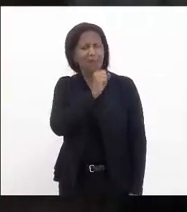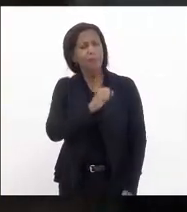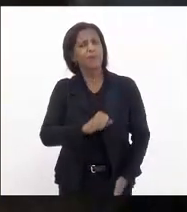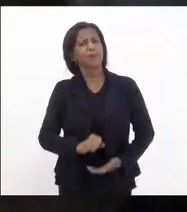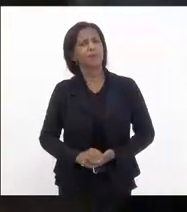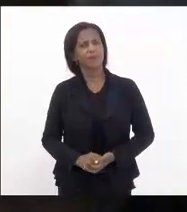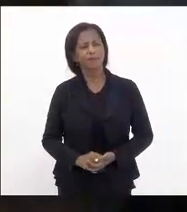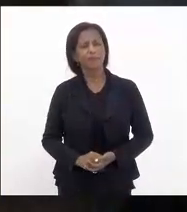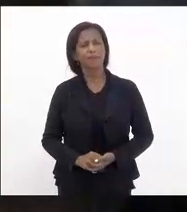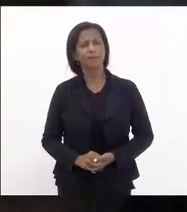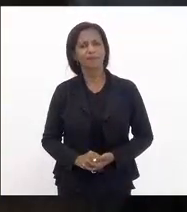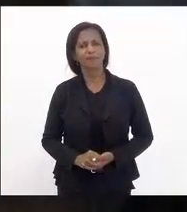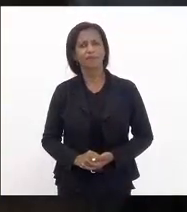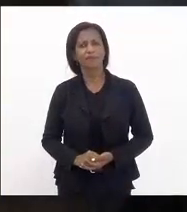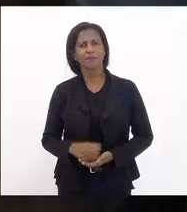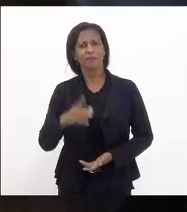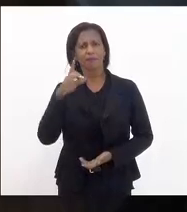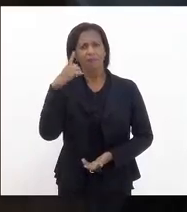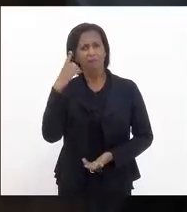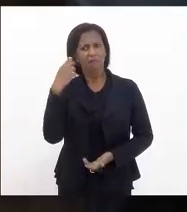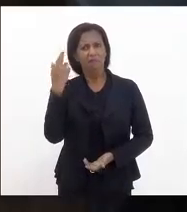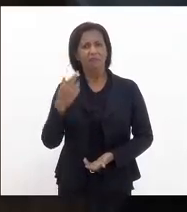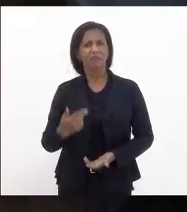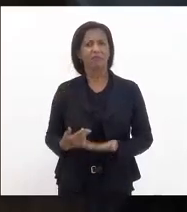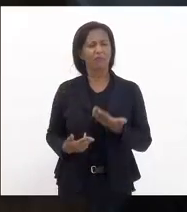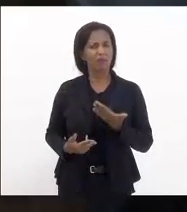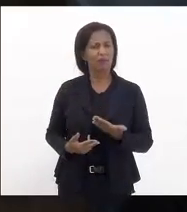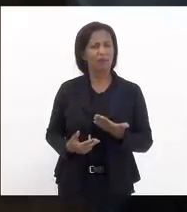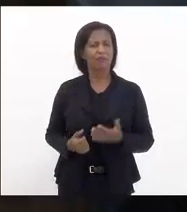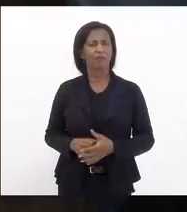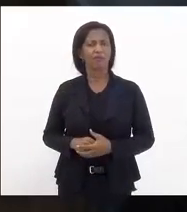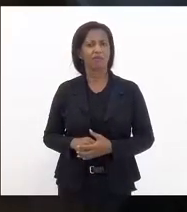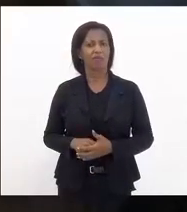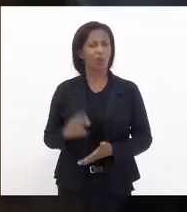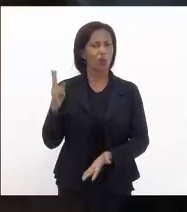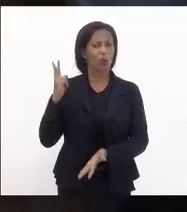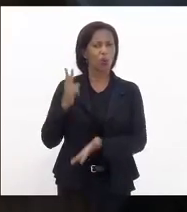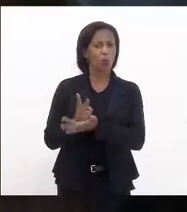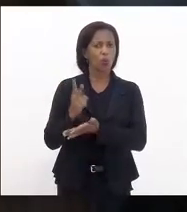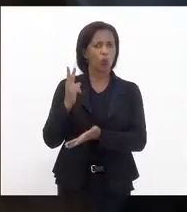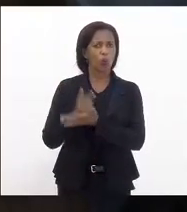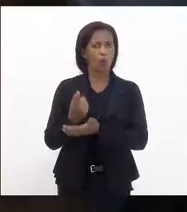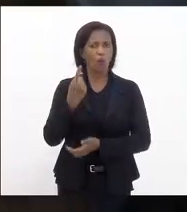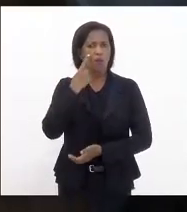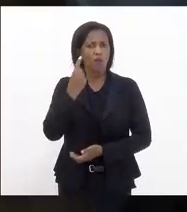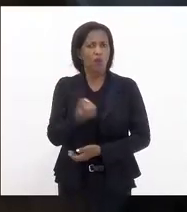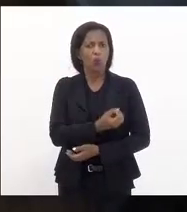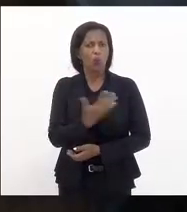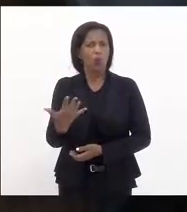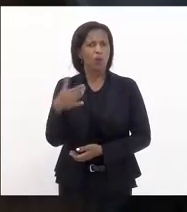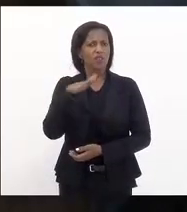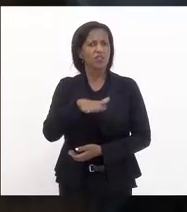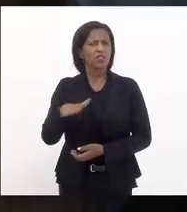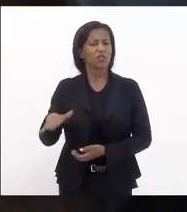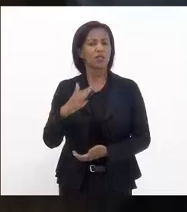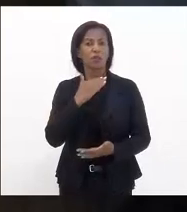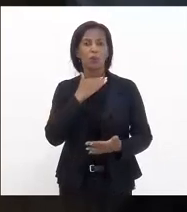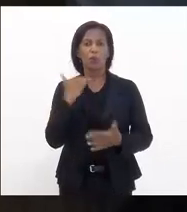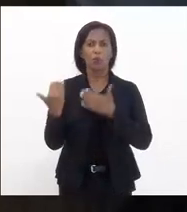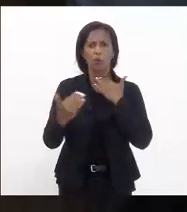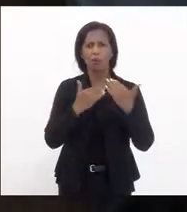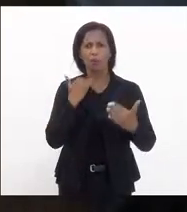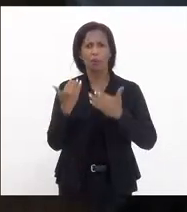né deputada Renata e a gente ainda continua vendo tantas crianças sendo assassinadas